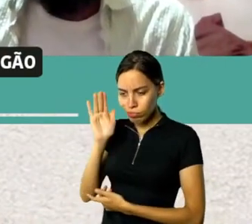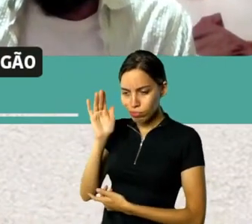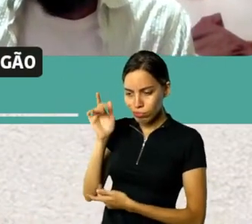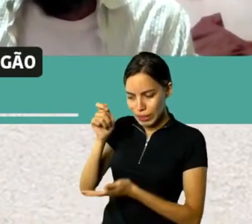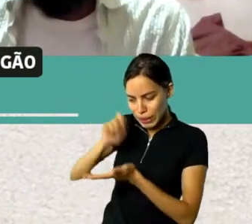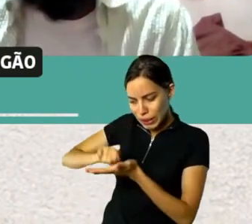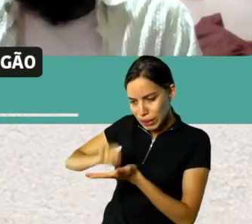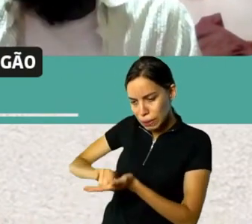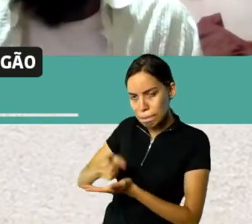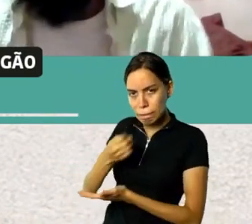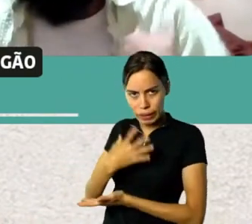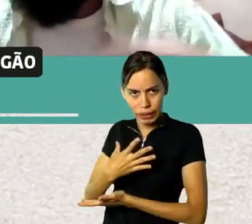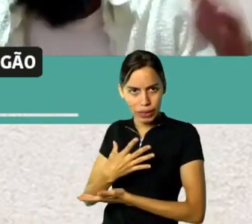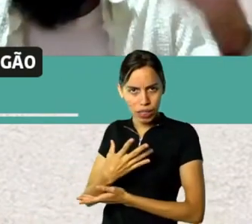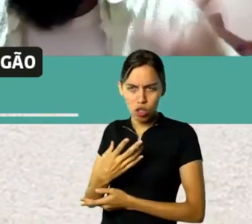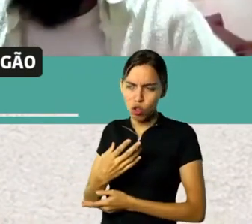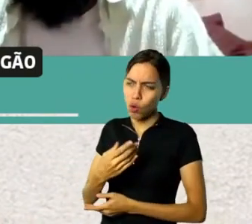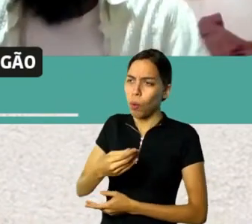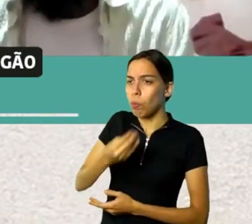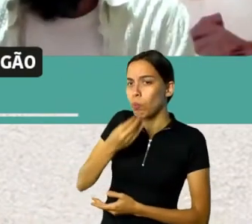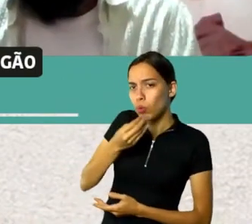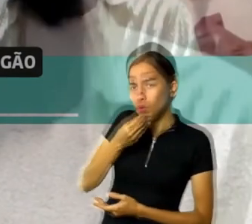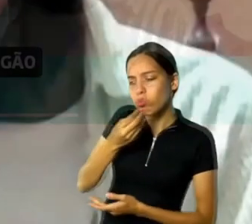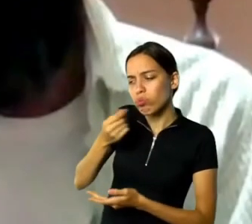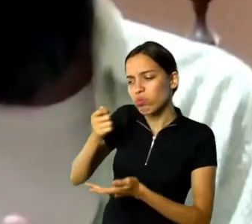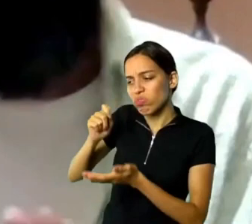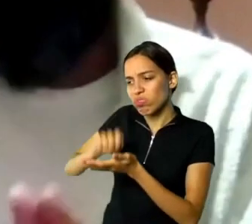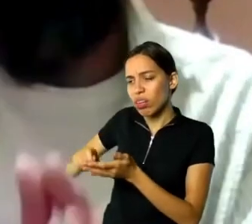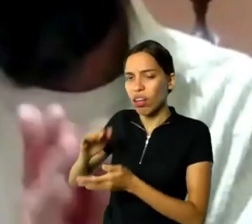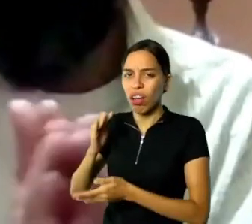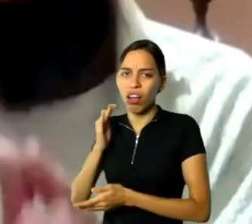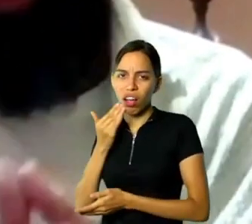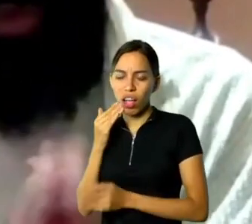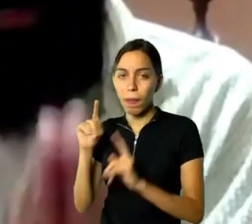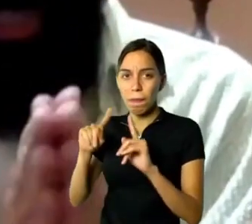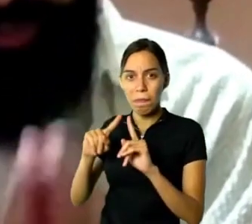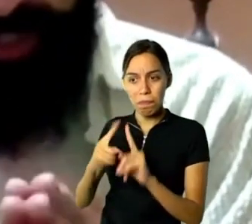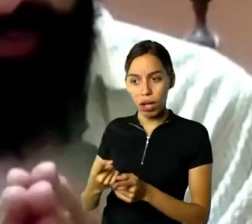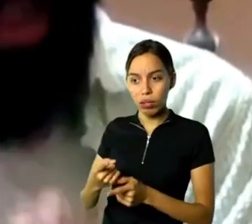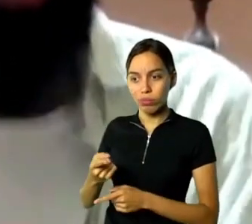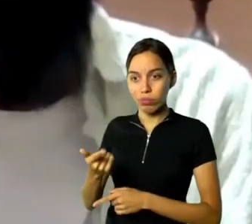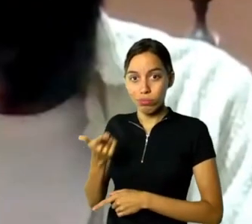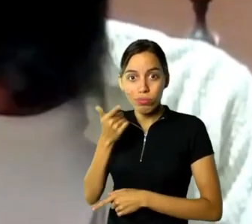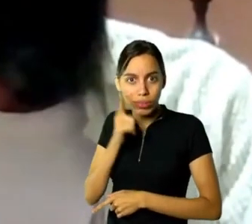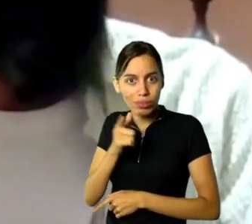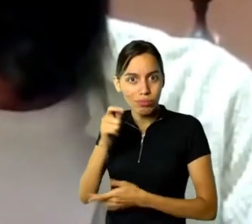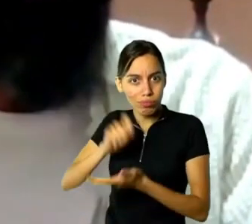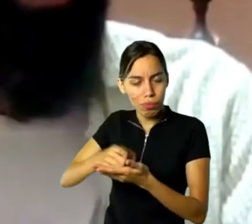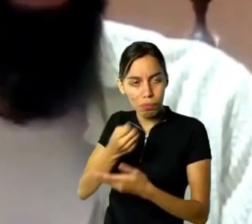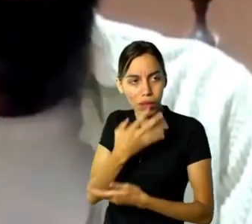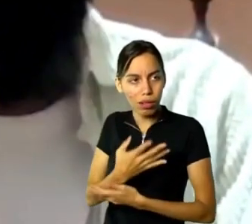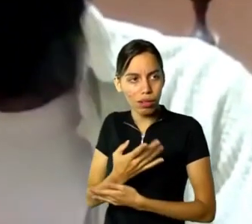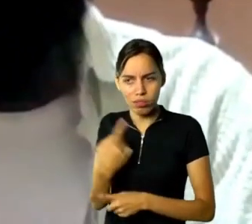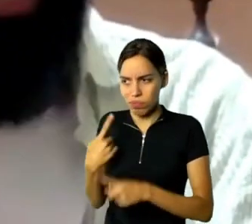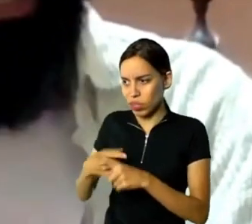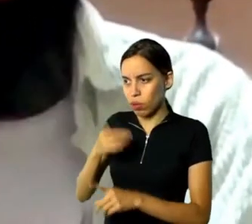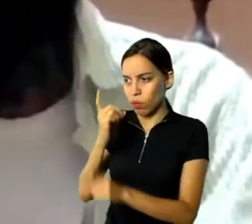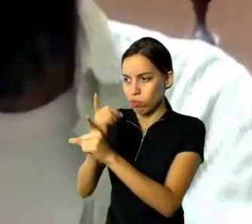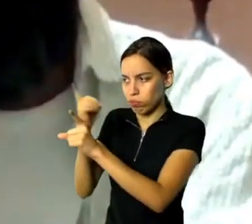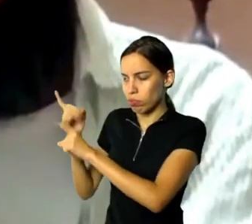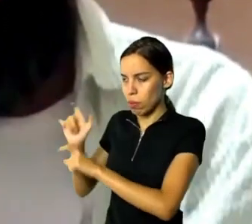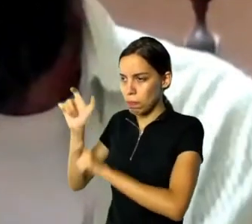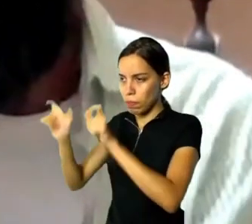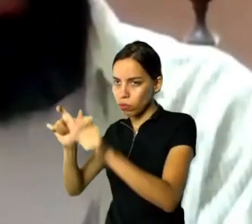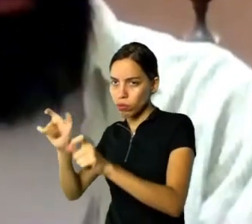vermelho e preto, assim como alguns grafismos na capa do livro, que remetem a cartas do baralho, e roletas de cassino. Você tem que fazer